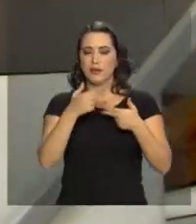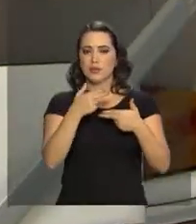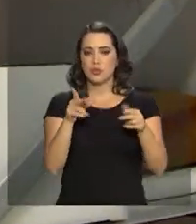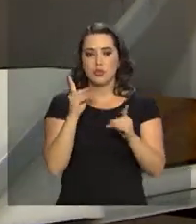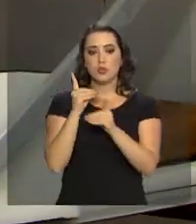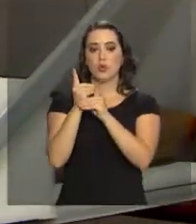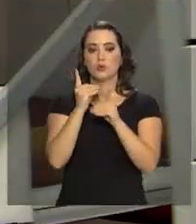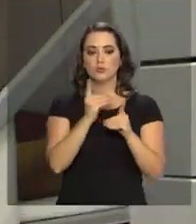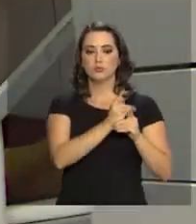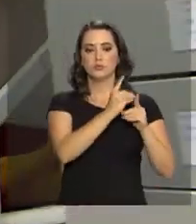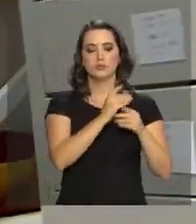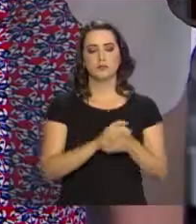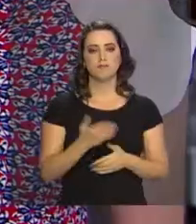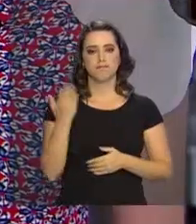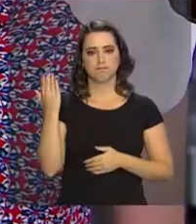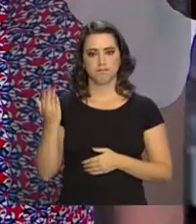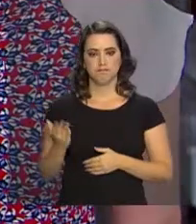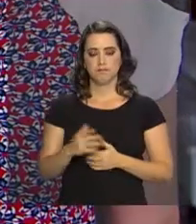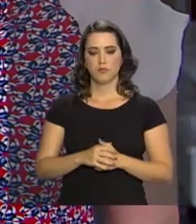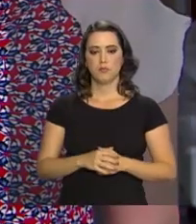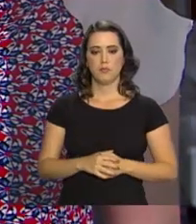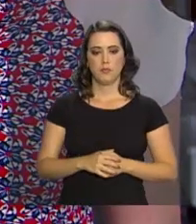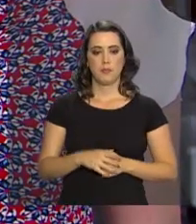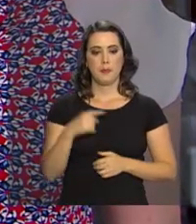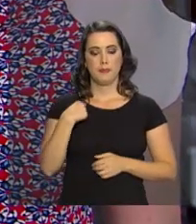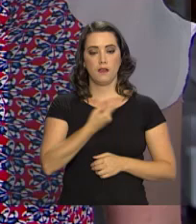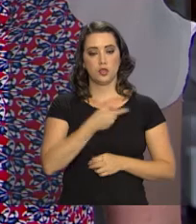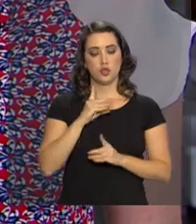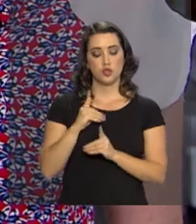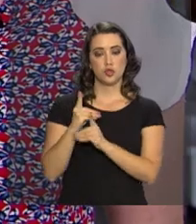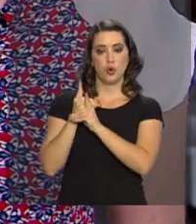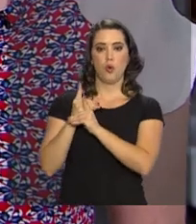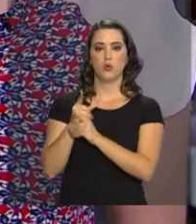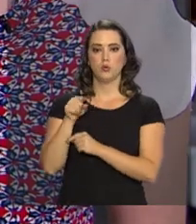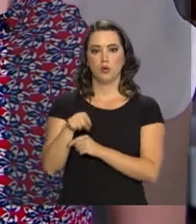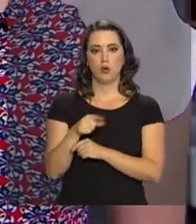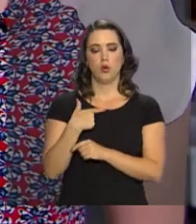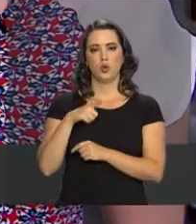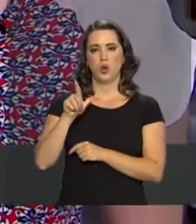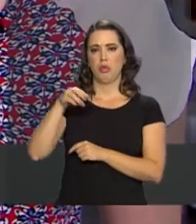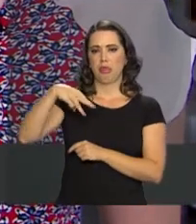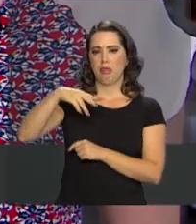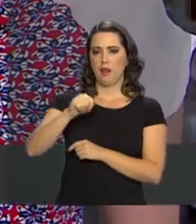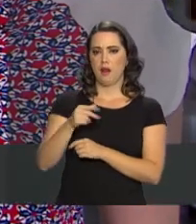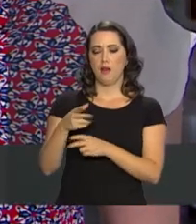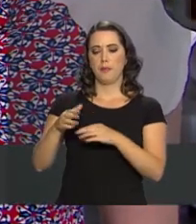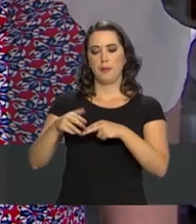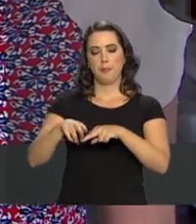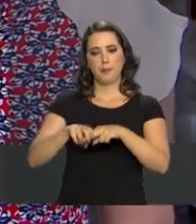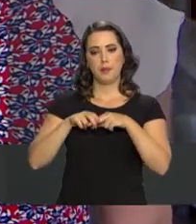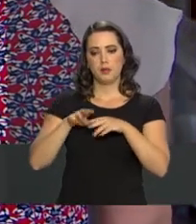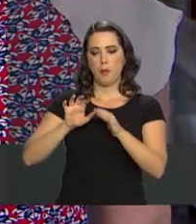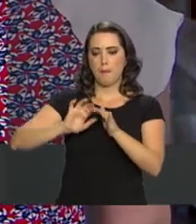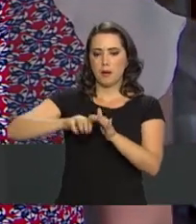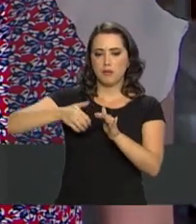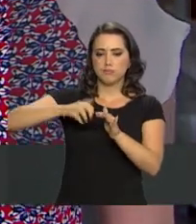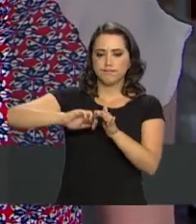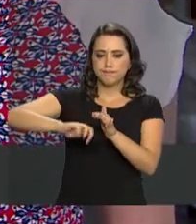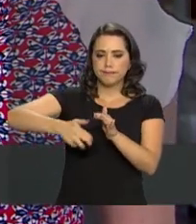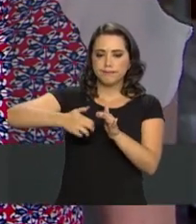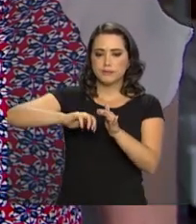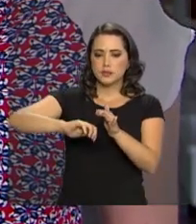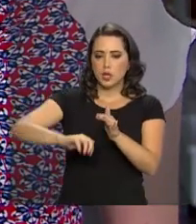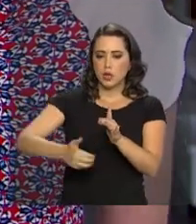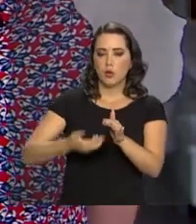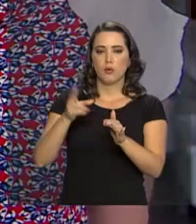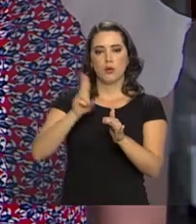encontradas. Esses acervos foram recuperados da lama por meio de um processo de escavação arqueológica,